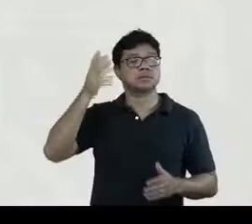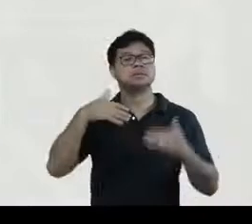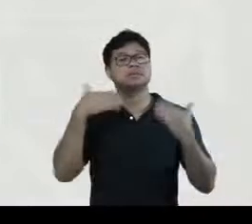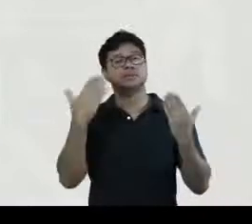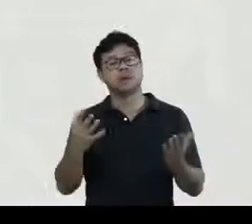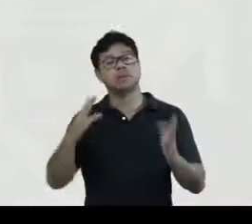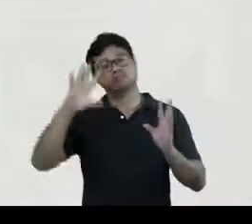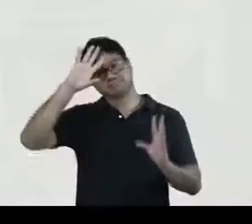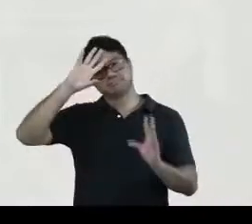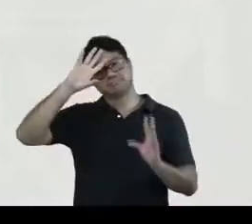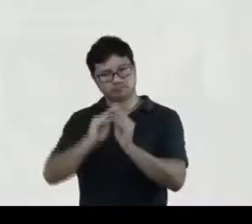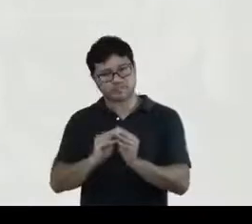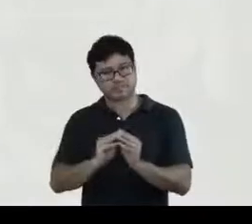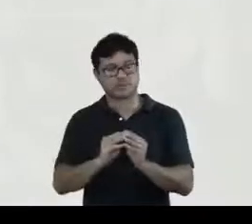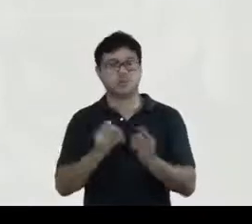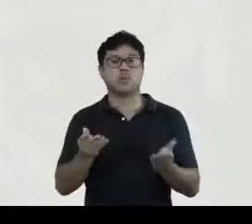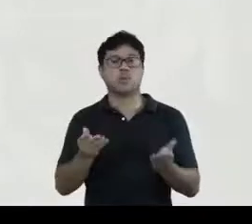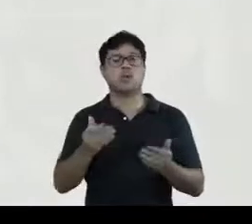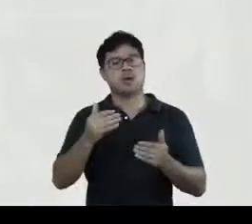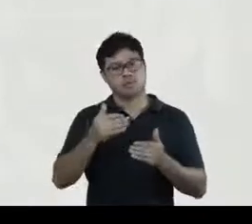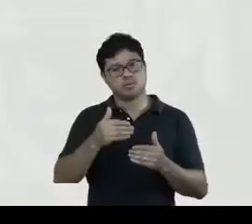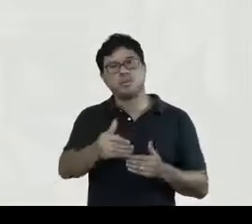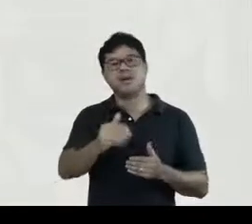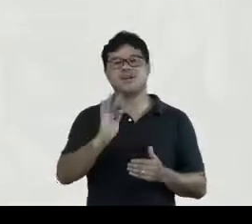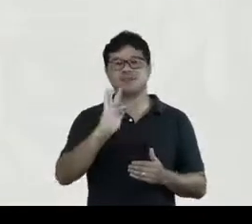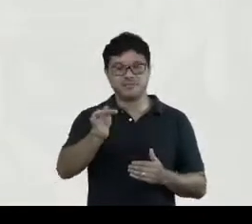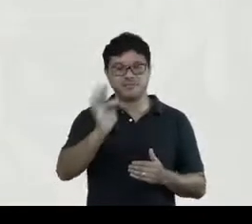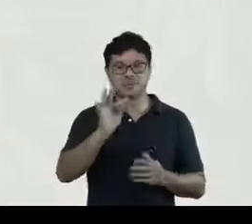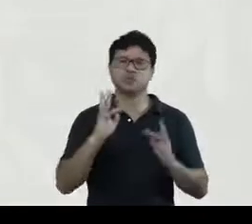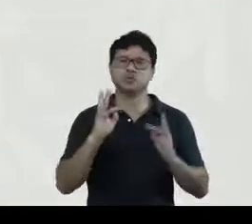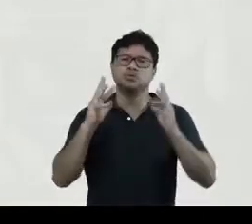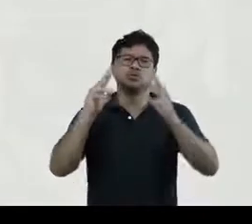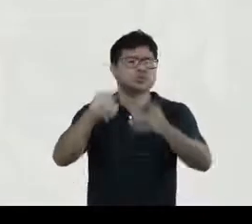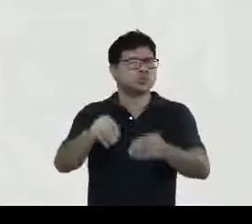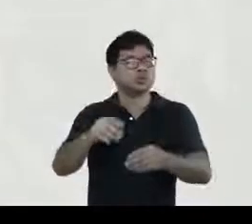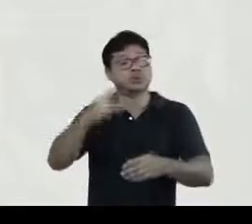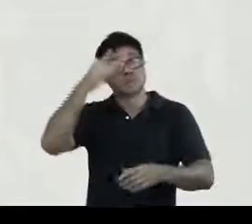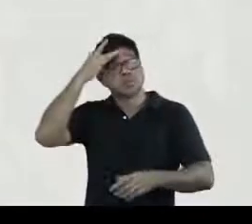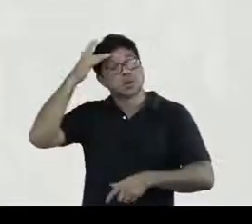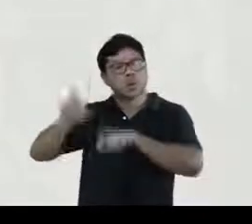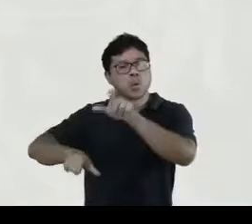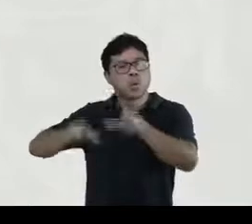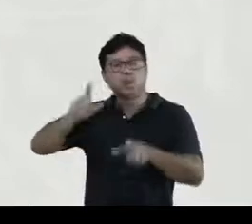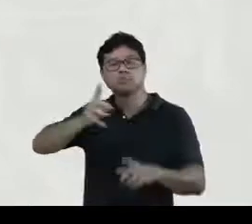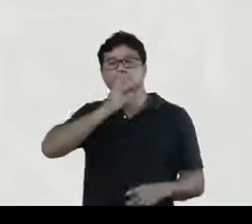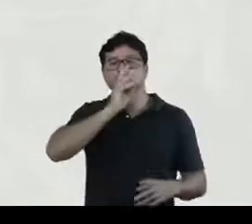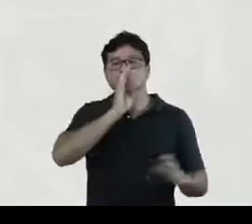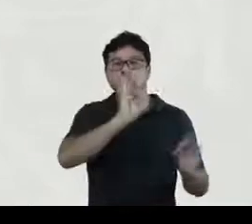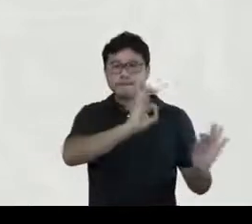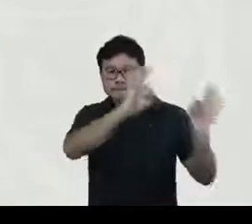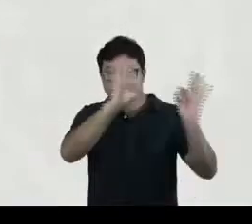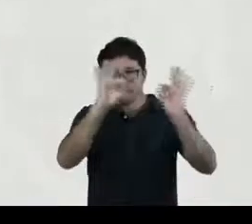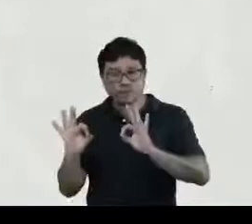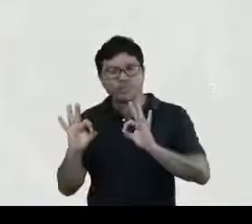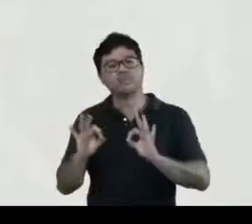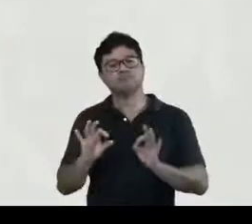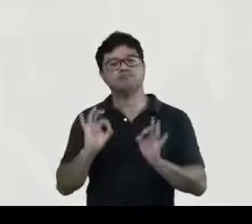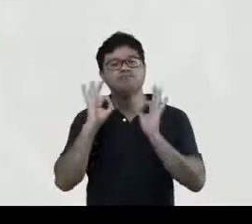significa dizer que logo logo todas essas pessoas que estão nos assistindo